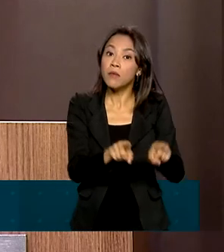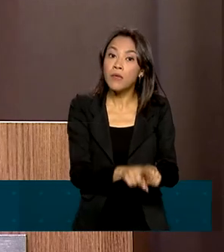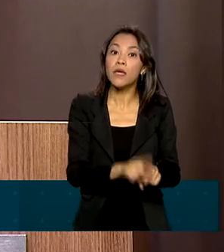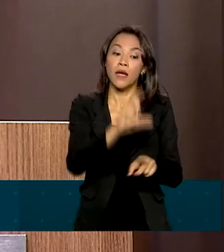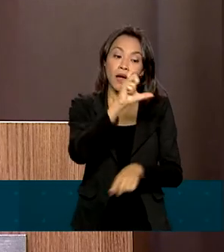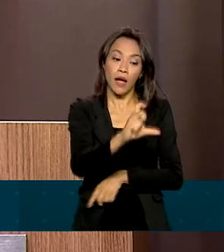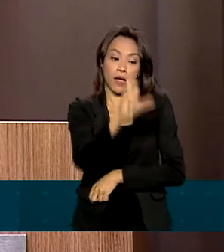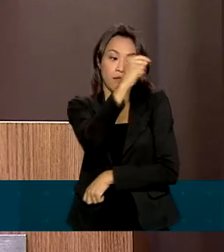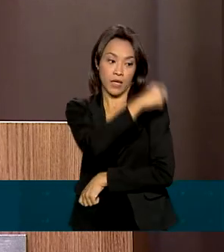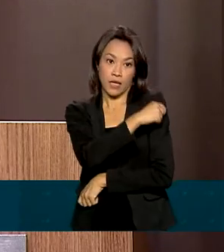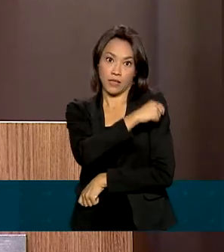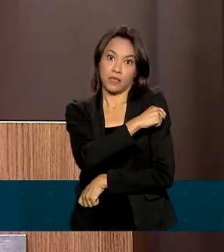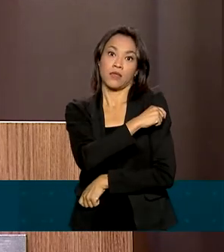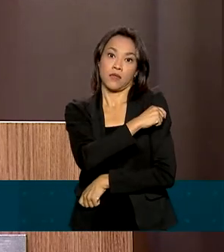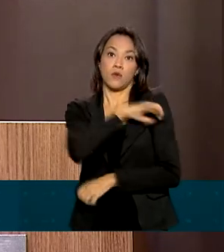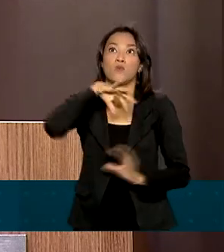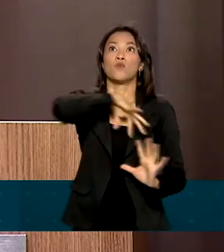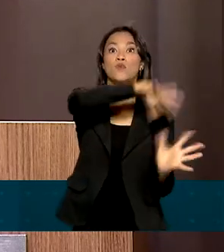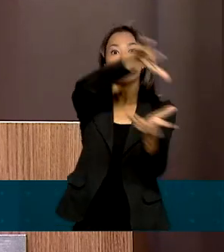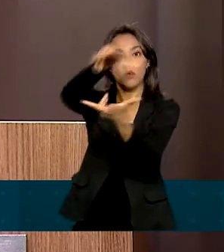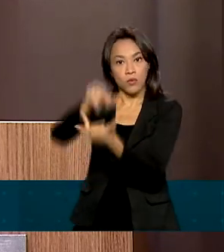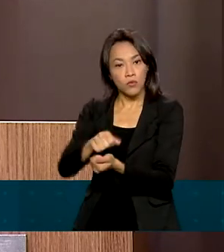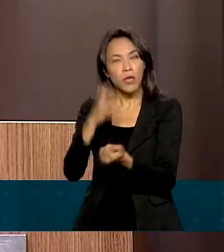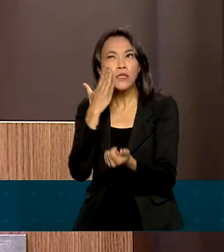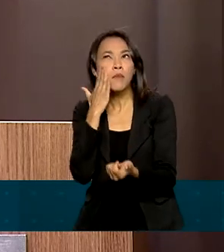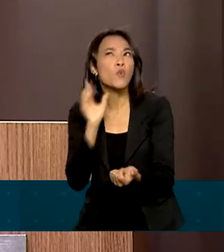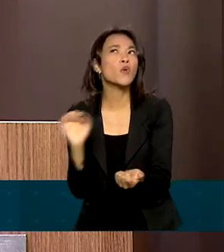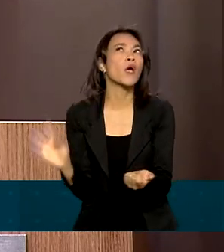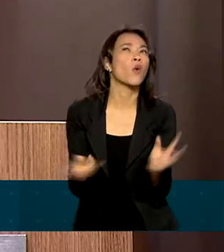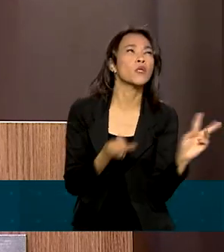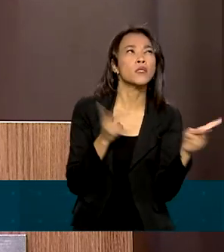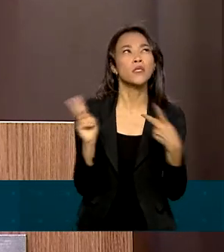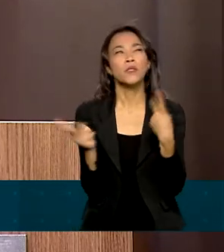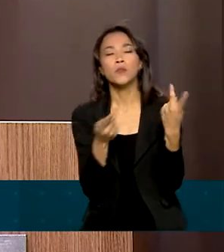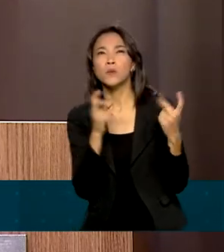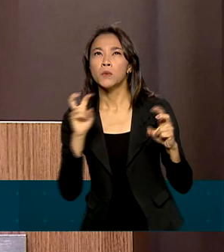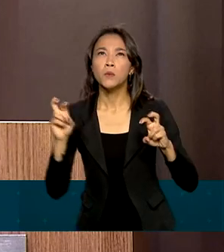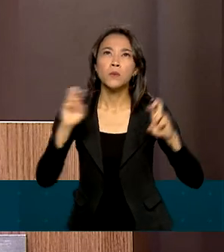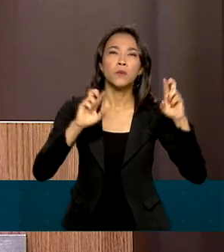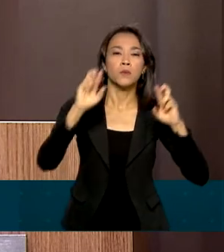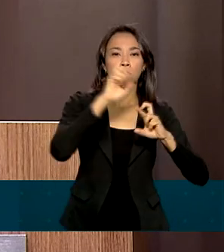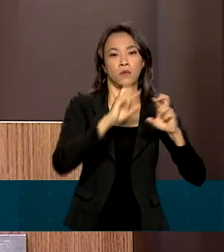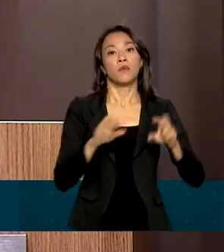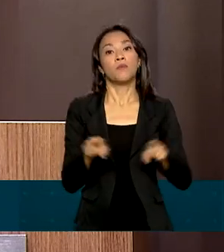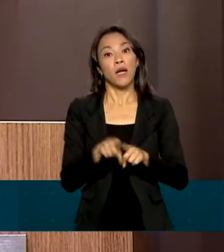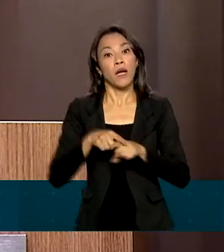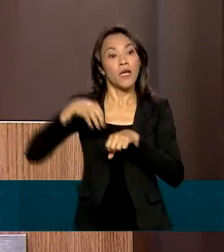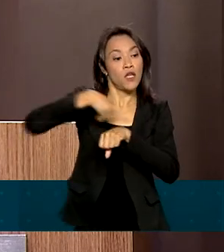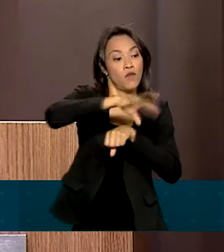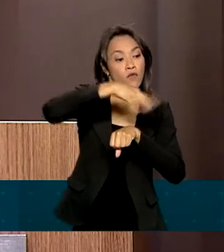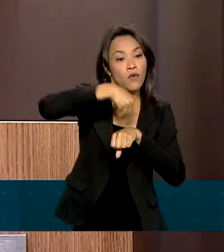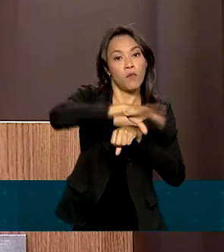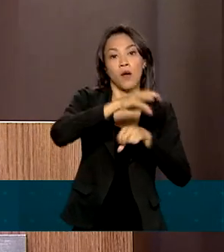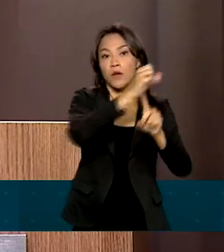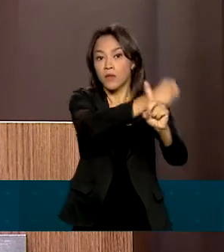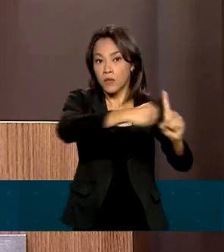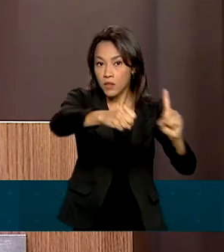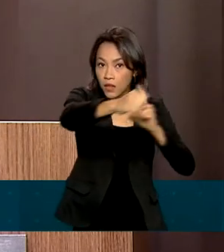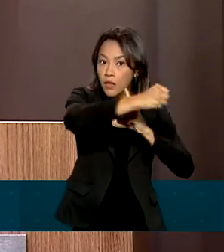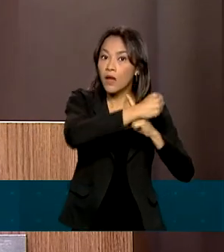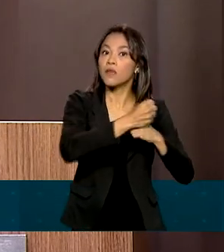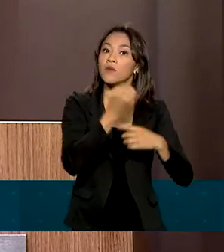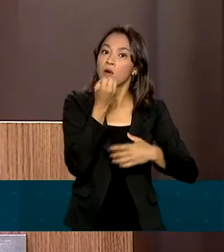pelo mundo, a fim de constantemente informarmos à sociedade brasileira não apenas dos benefícios,